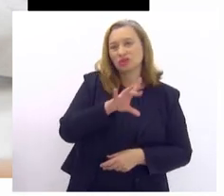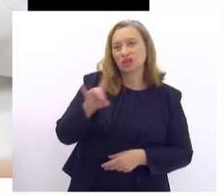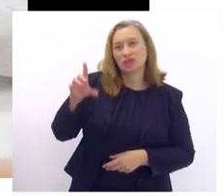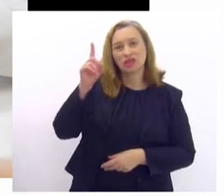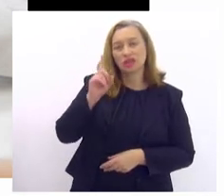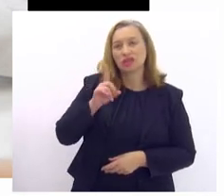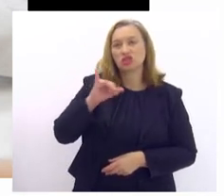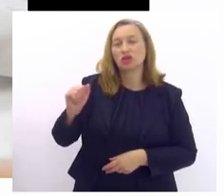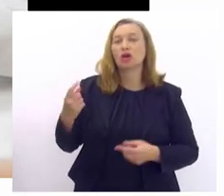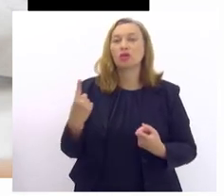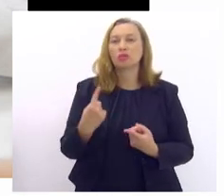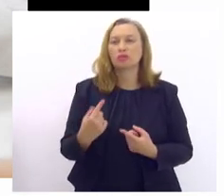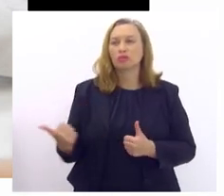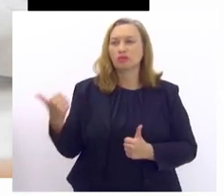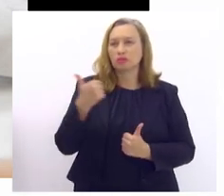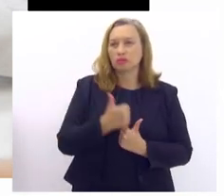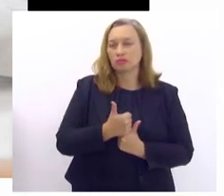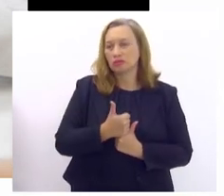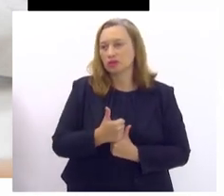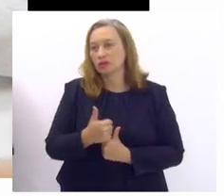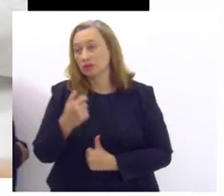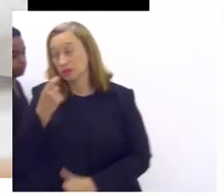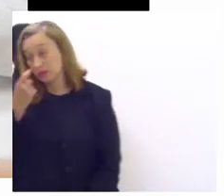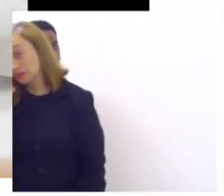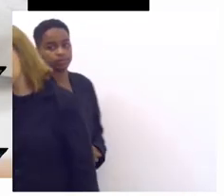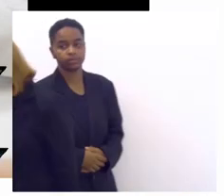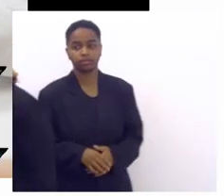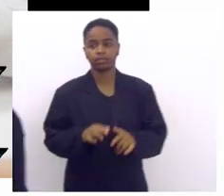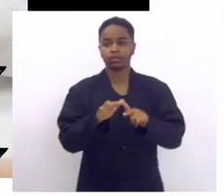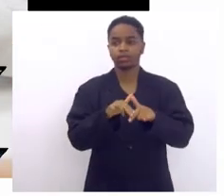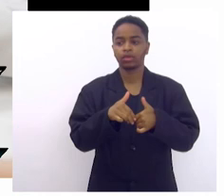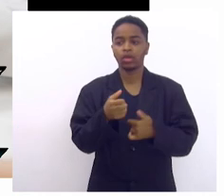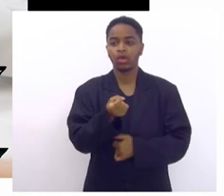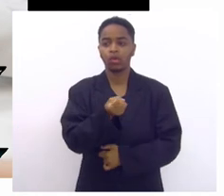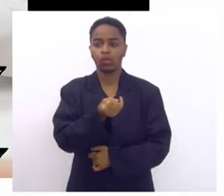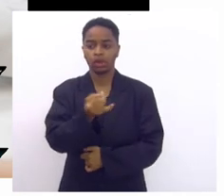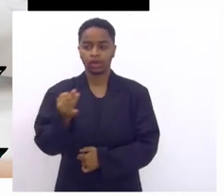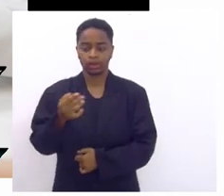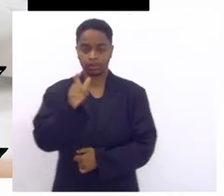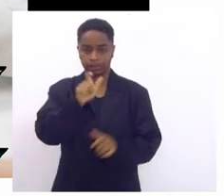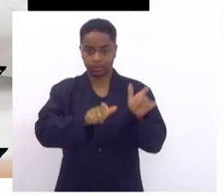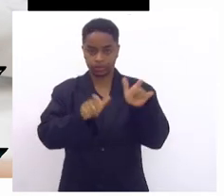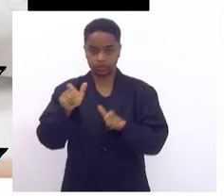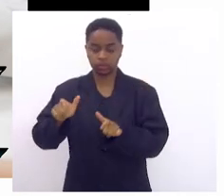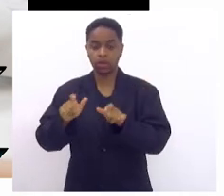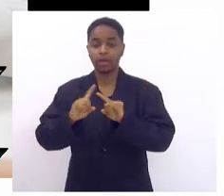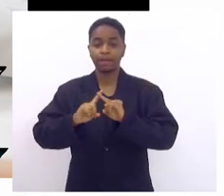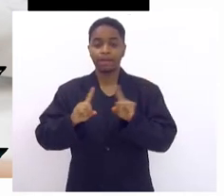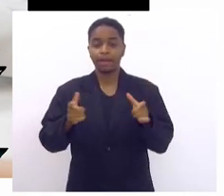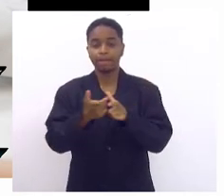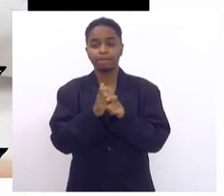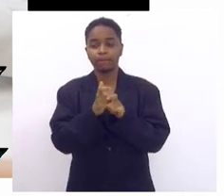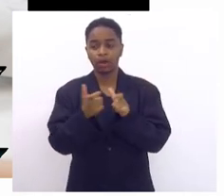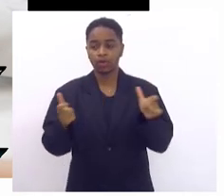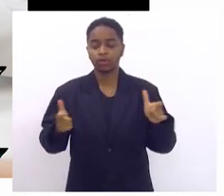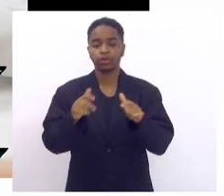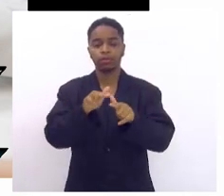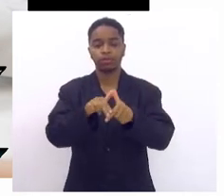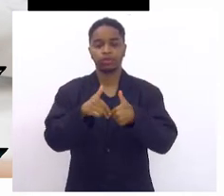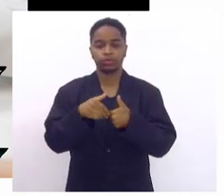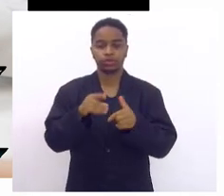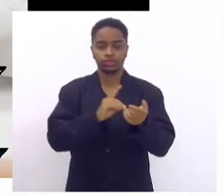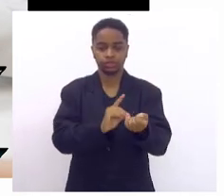por conta desse número de pessoas, mais da metade são por conta do diabetes.